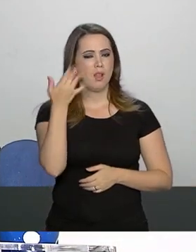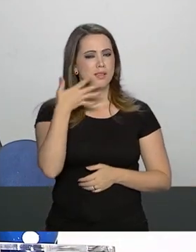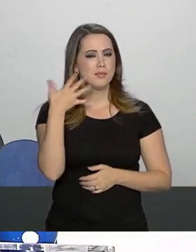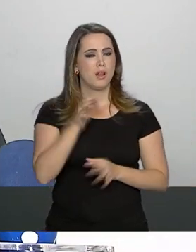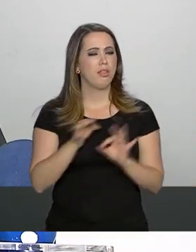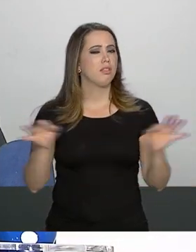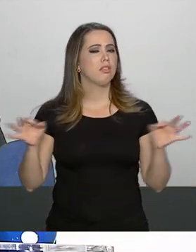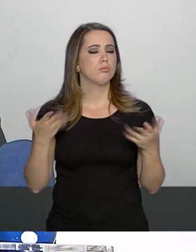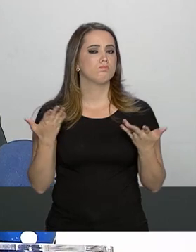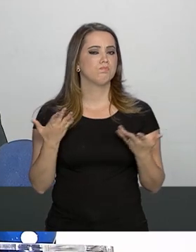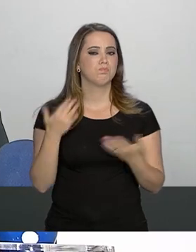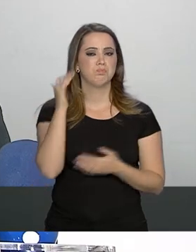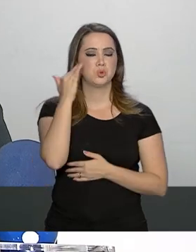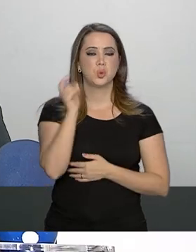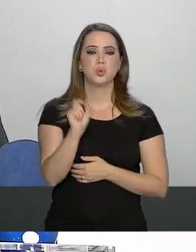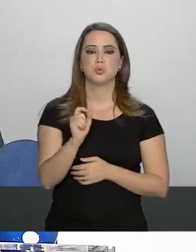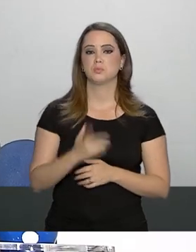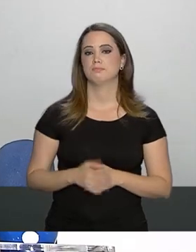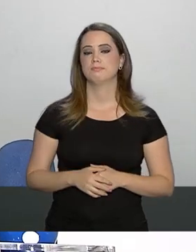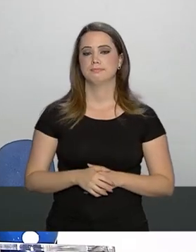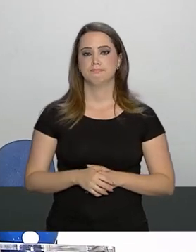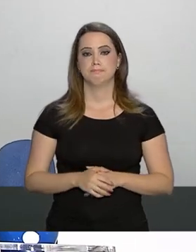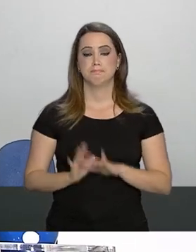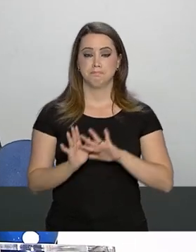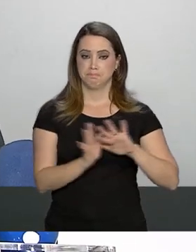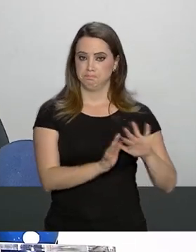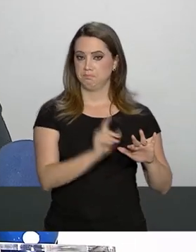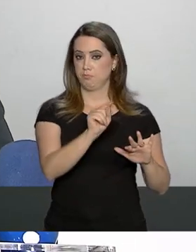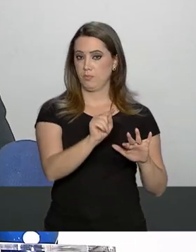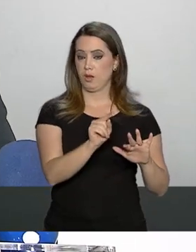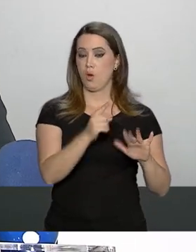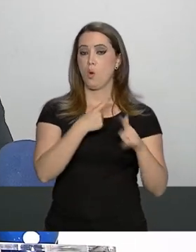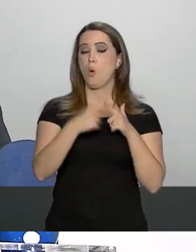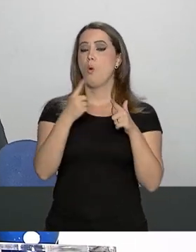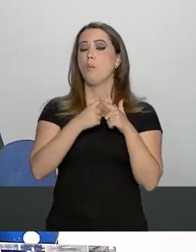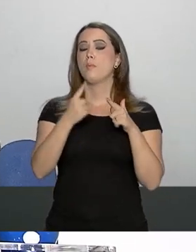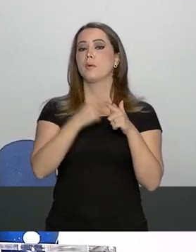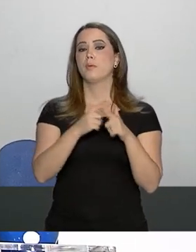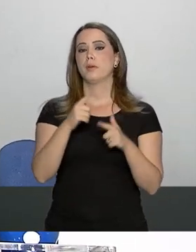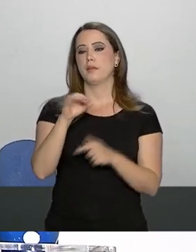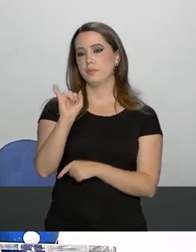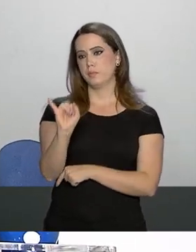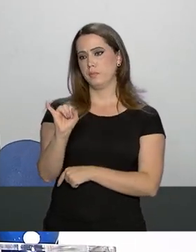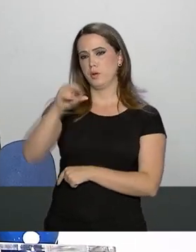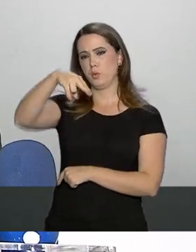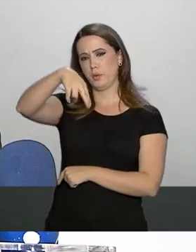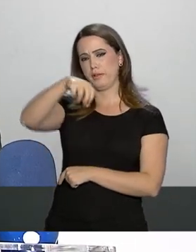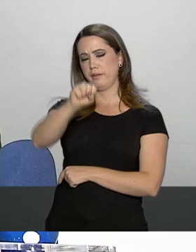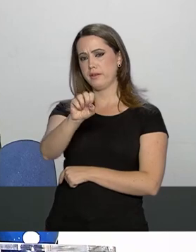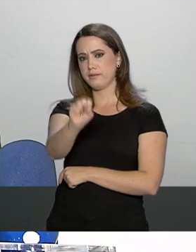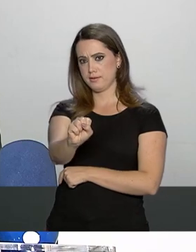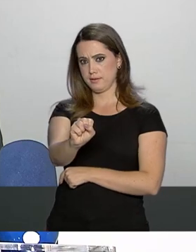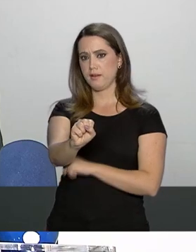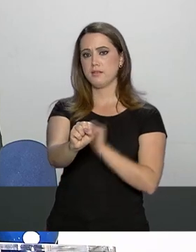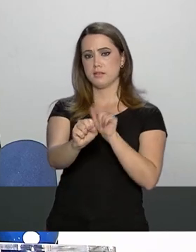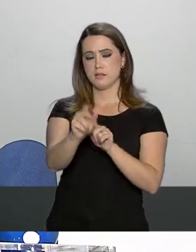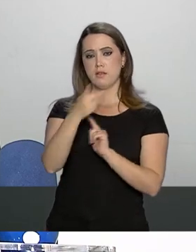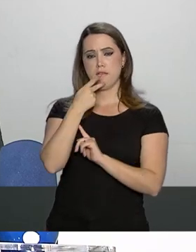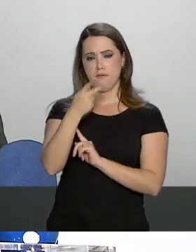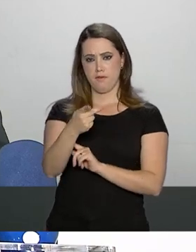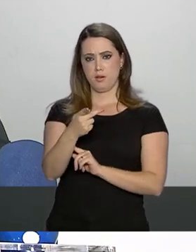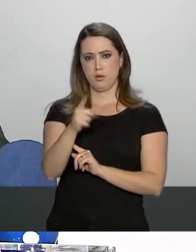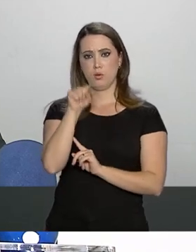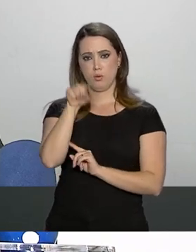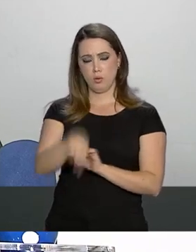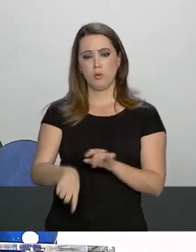Vamos lá. Questão da Previdência. O presidente vai deliberar sobre a Previdência assim que